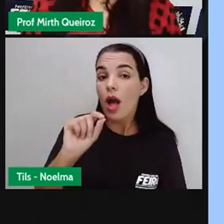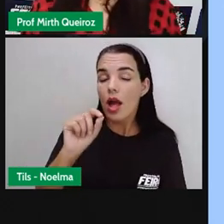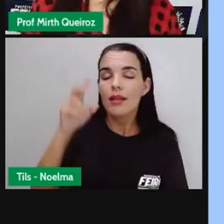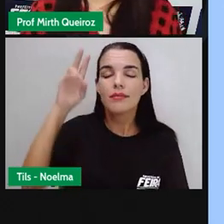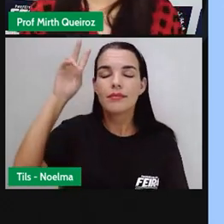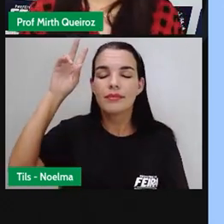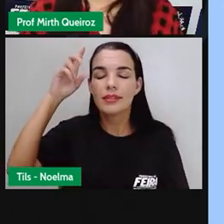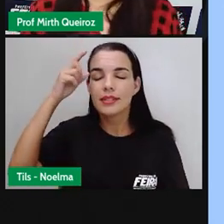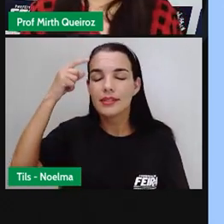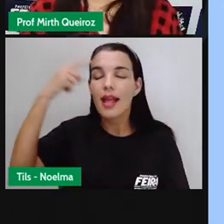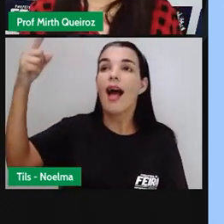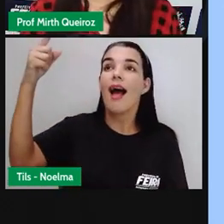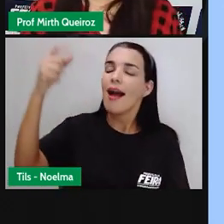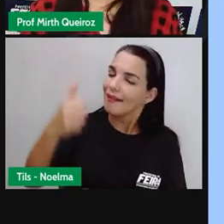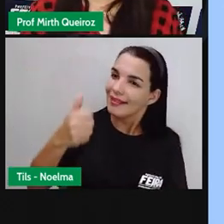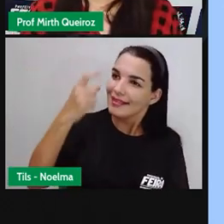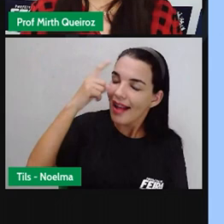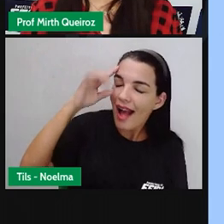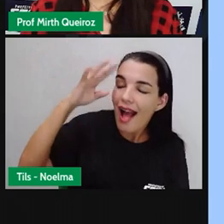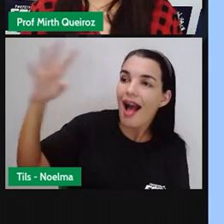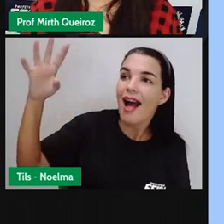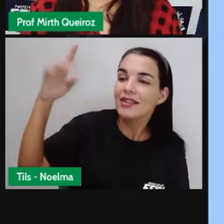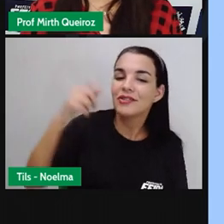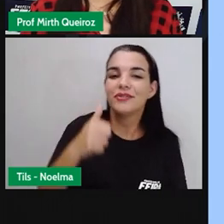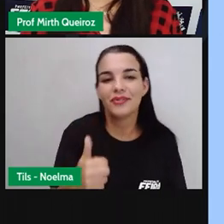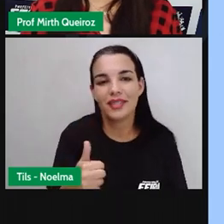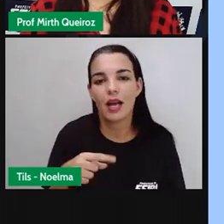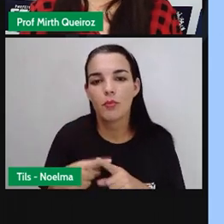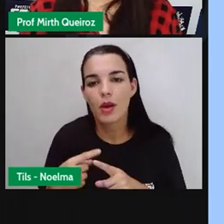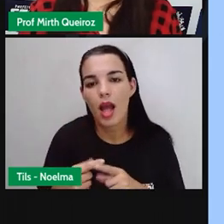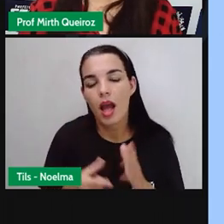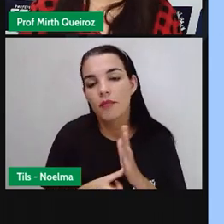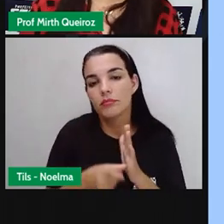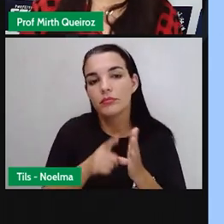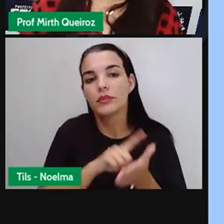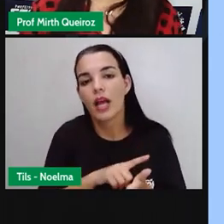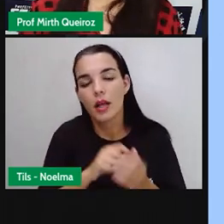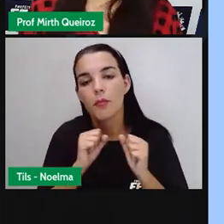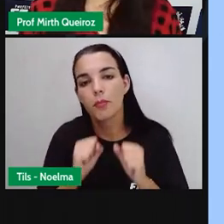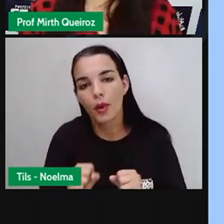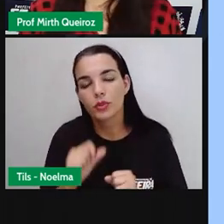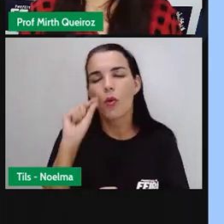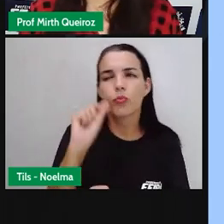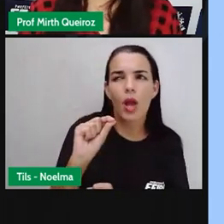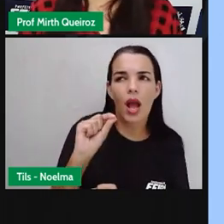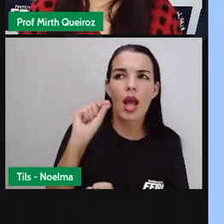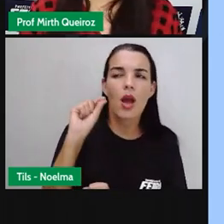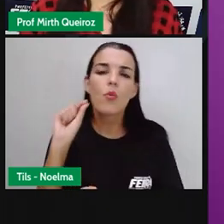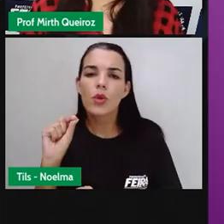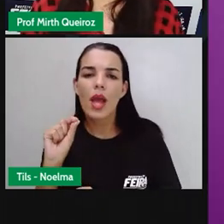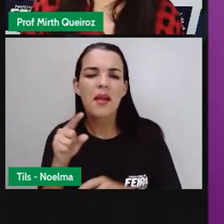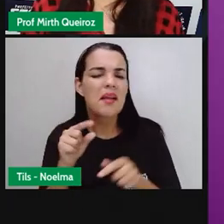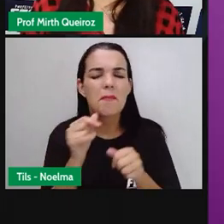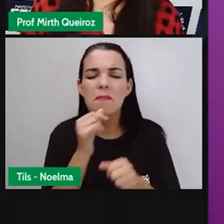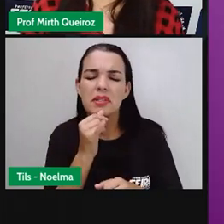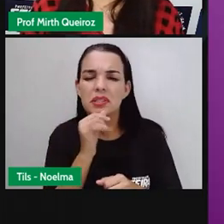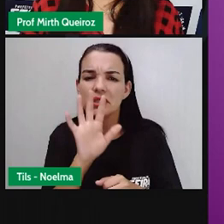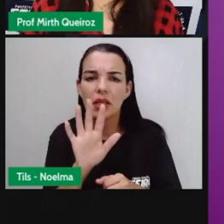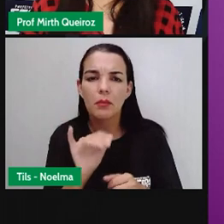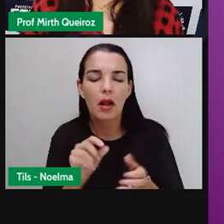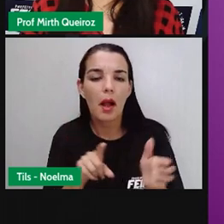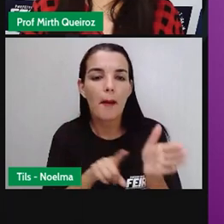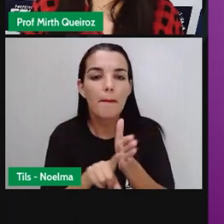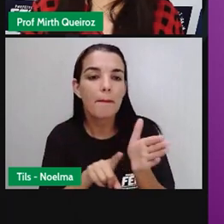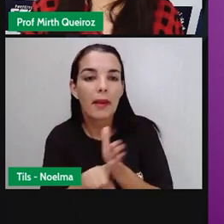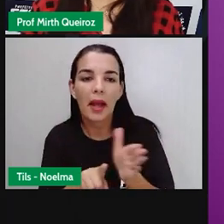popular. Geralmente, essas adivinhas vêm precedidos aí de o que é o que é. Como, por exemplo,